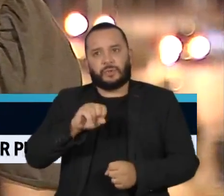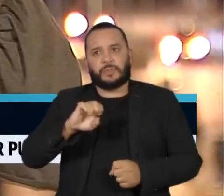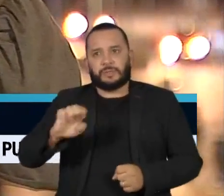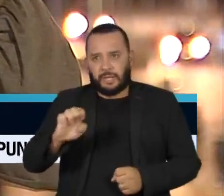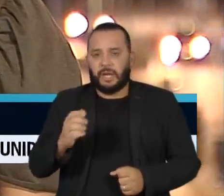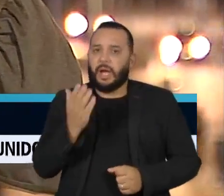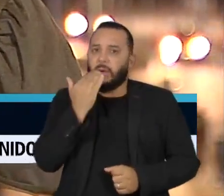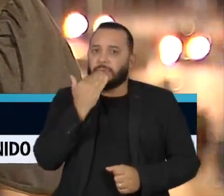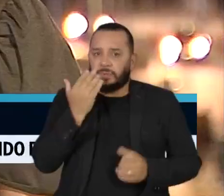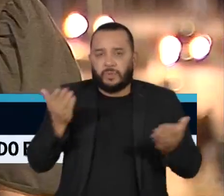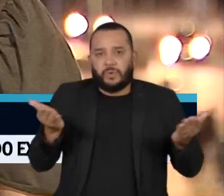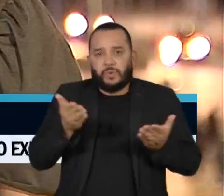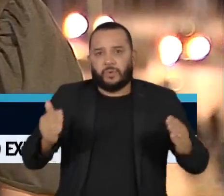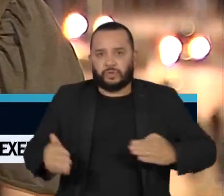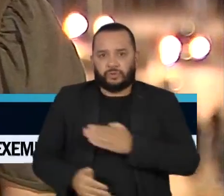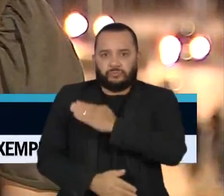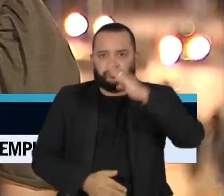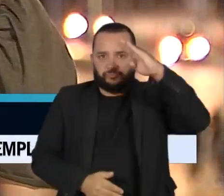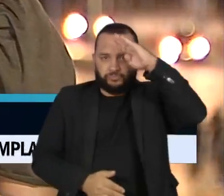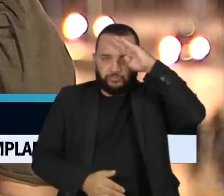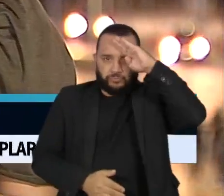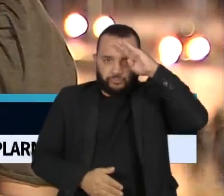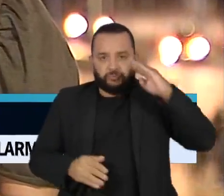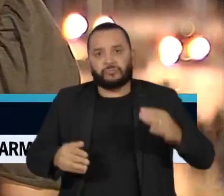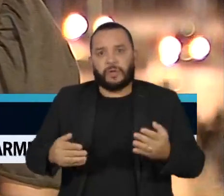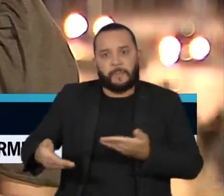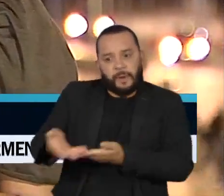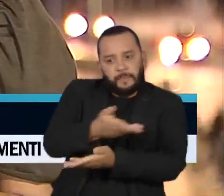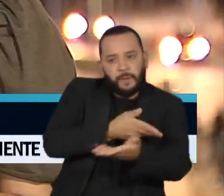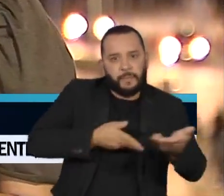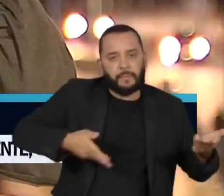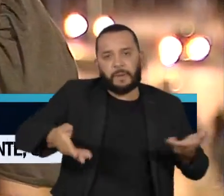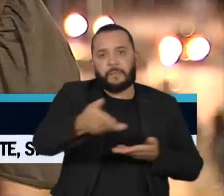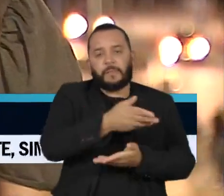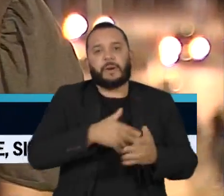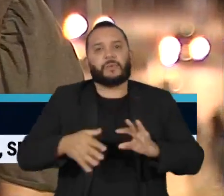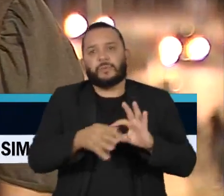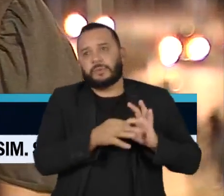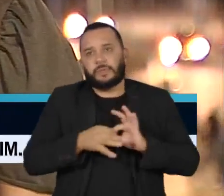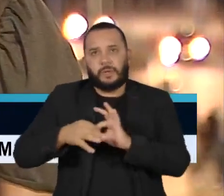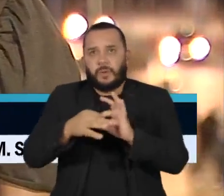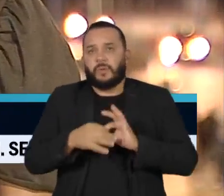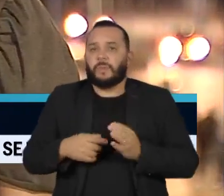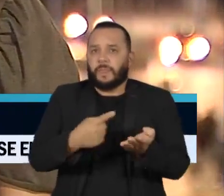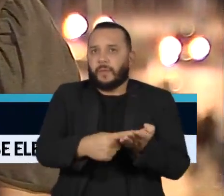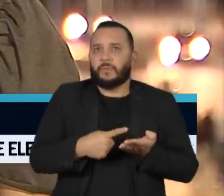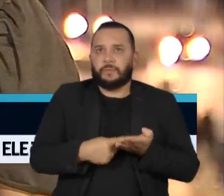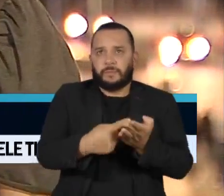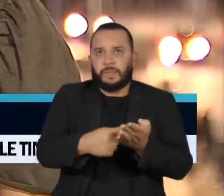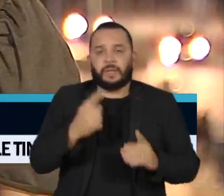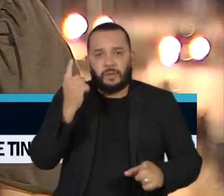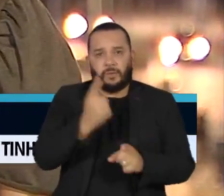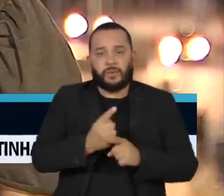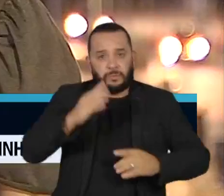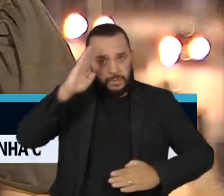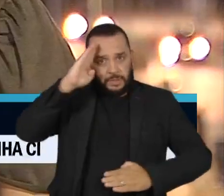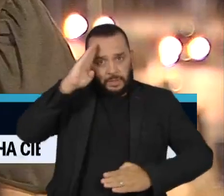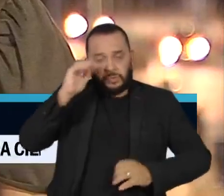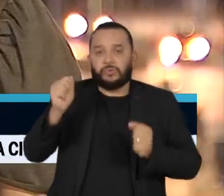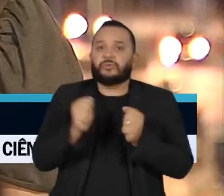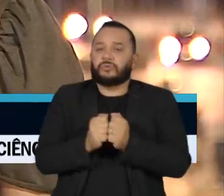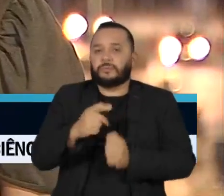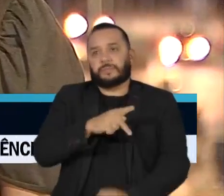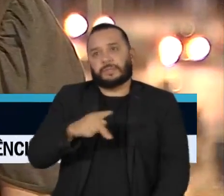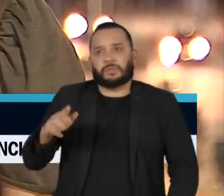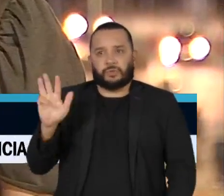numa demonstração de união. Eles organizam um outro encontro com os militares, dessa vez com a presença do presidente